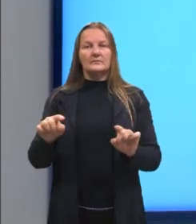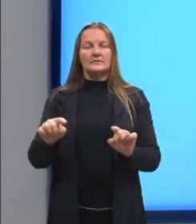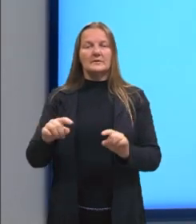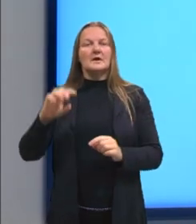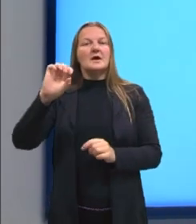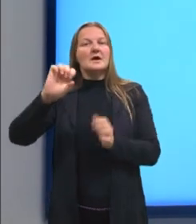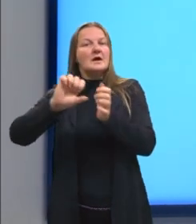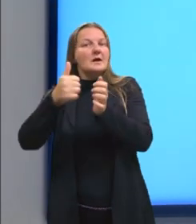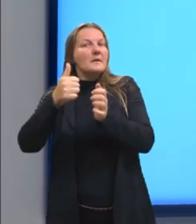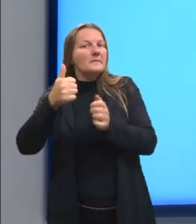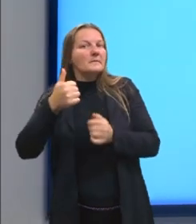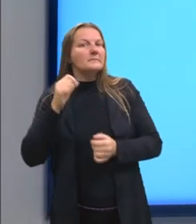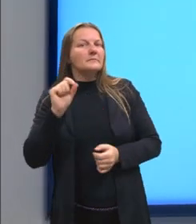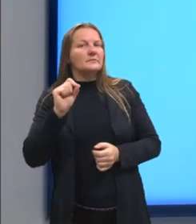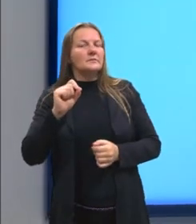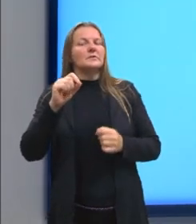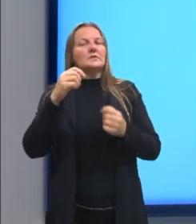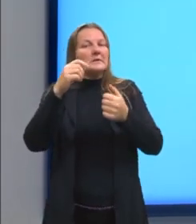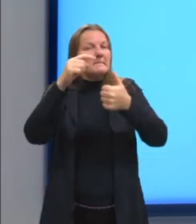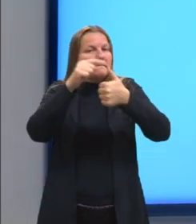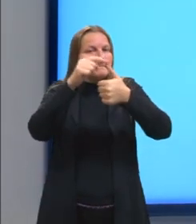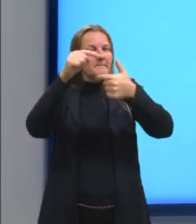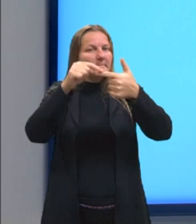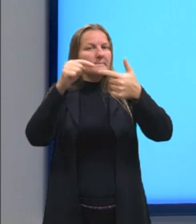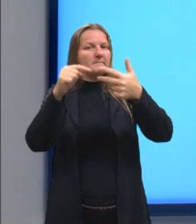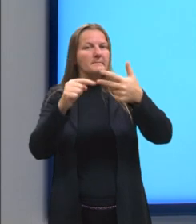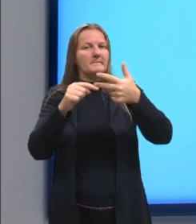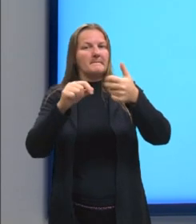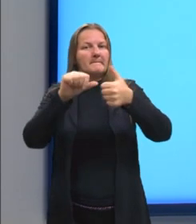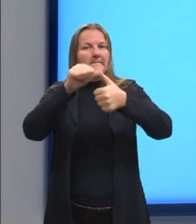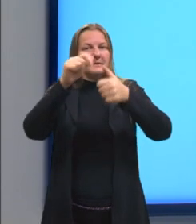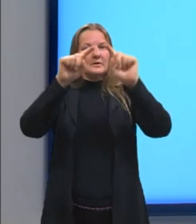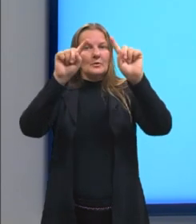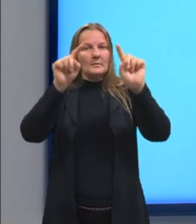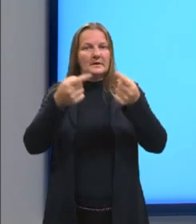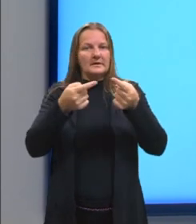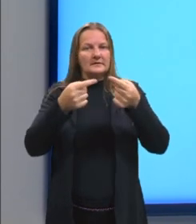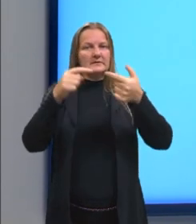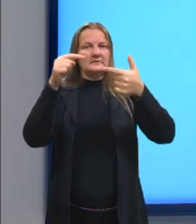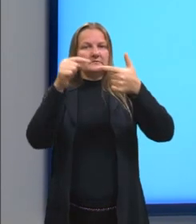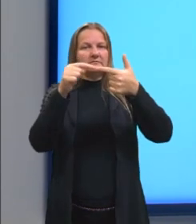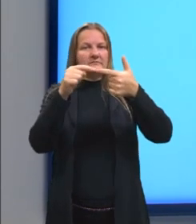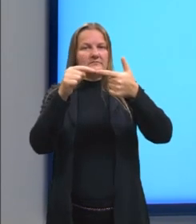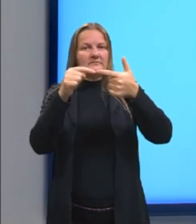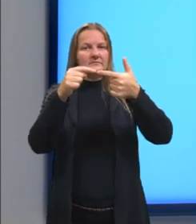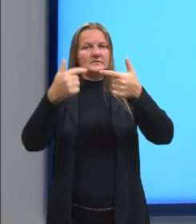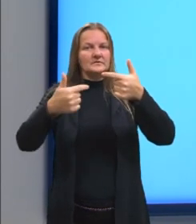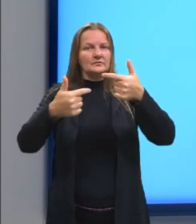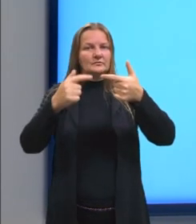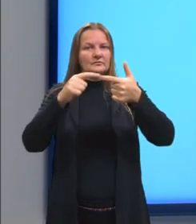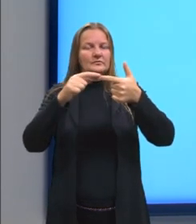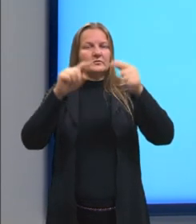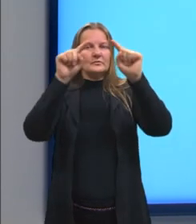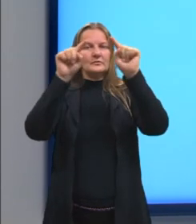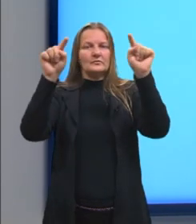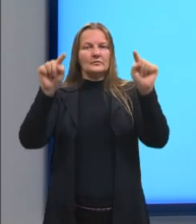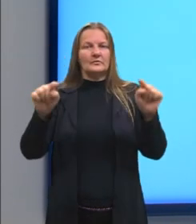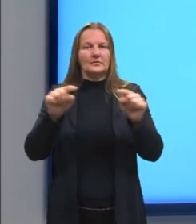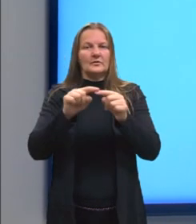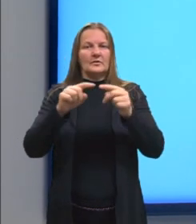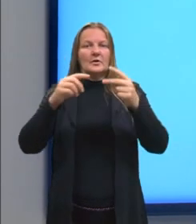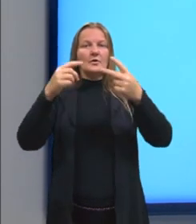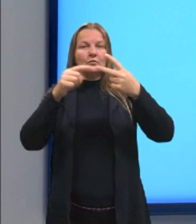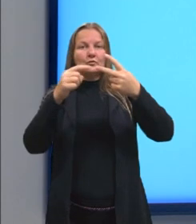resolvemos exatamente nessa ordem. Primeiro eliminamos parênteses, depois eliminamos colchetes,